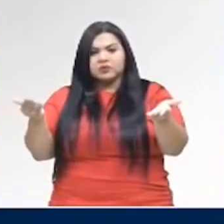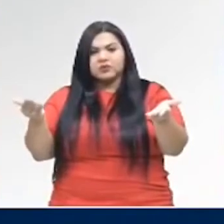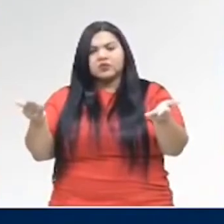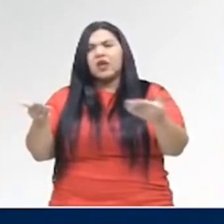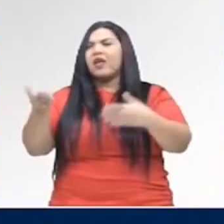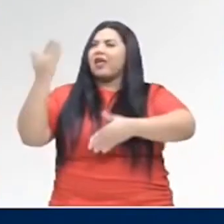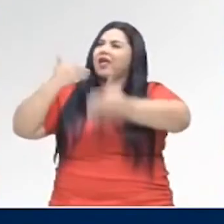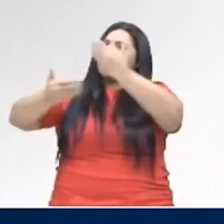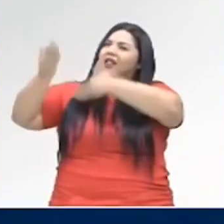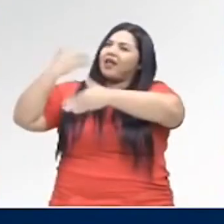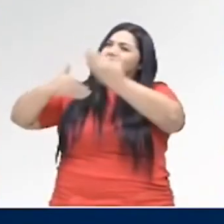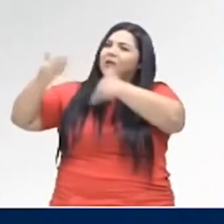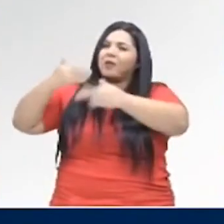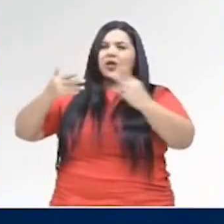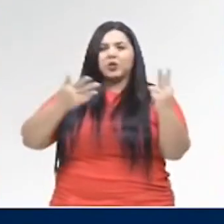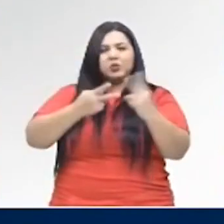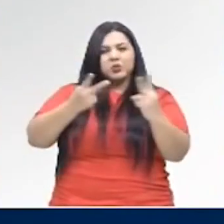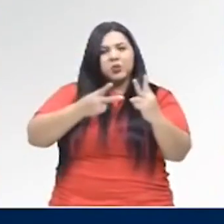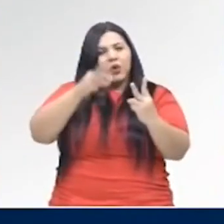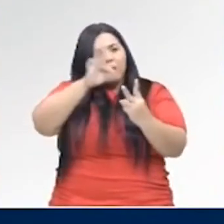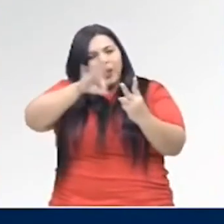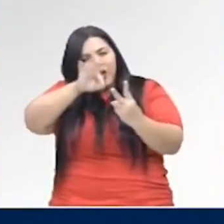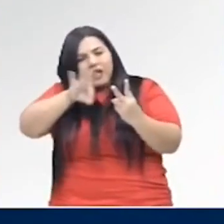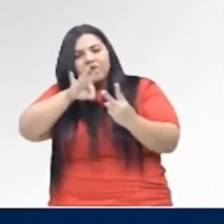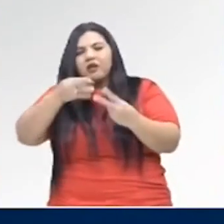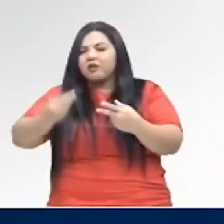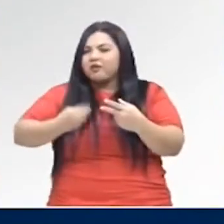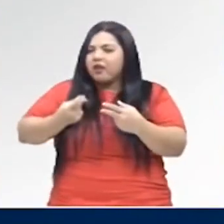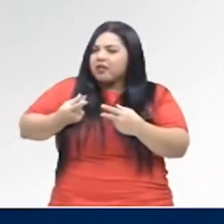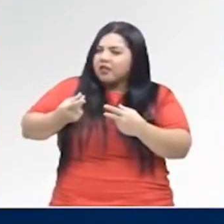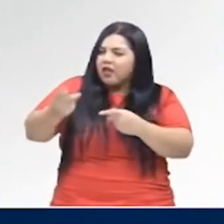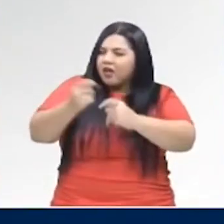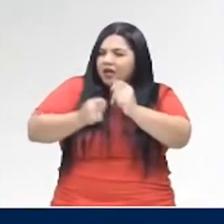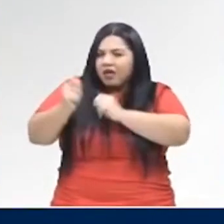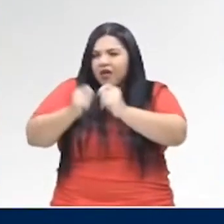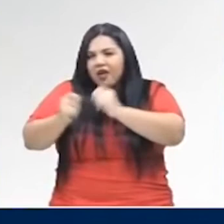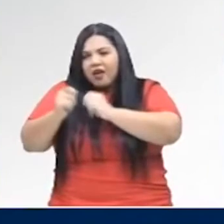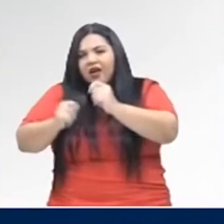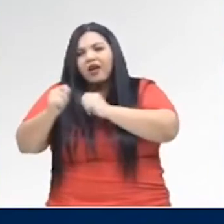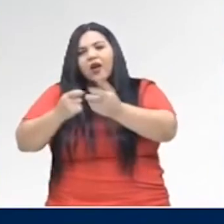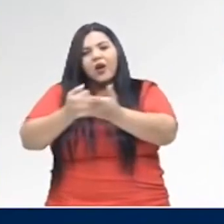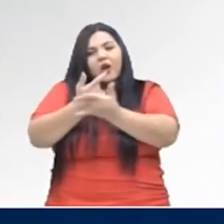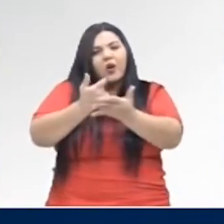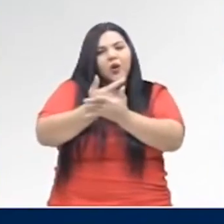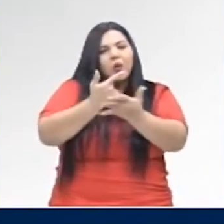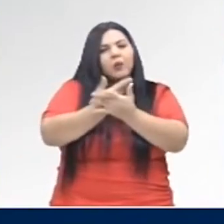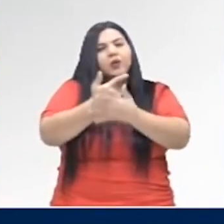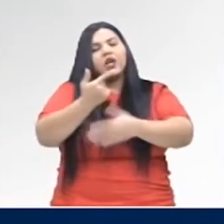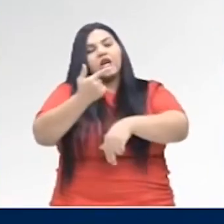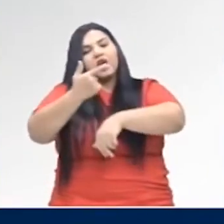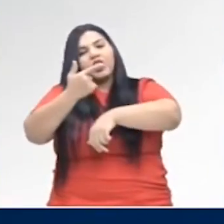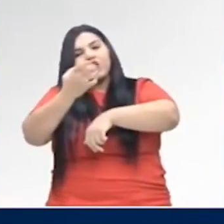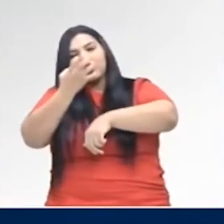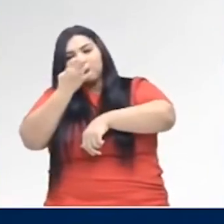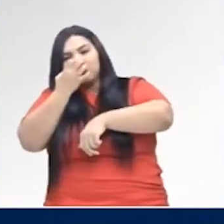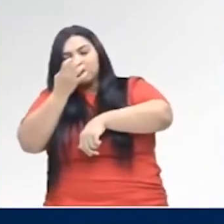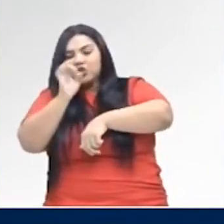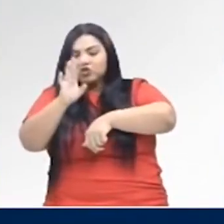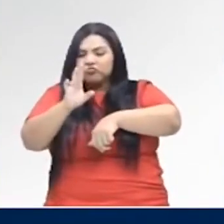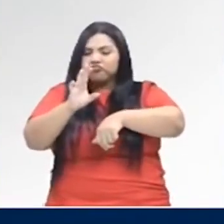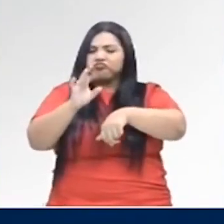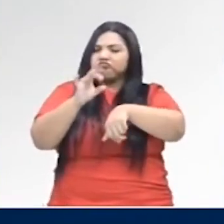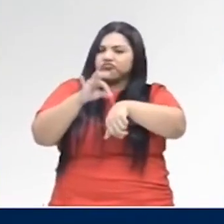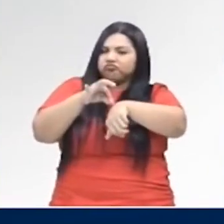Era uma vez, duas pulguinhas que passaram a vida inteira economizando. Compraram um cachorro só para elas. Então,